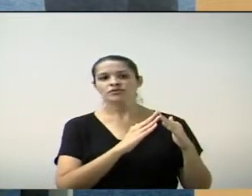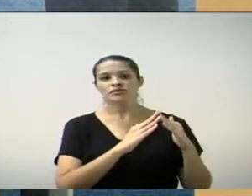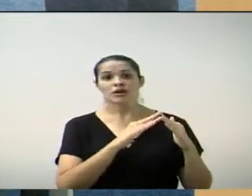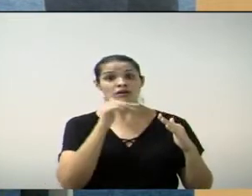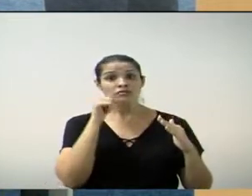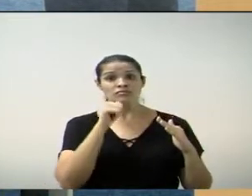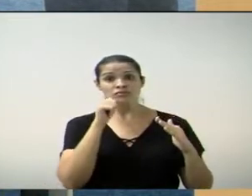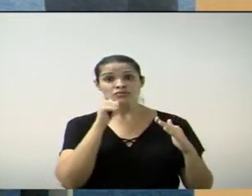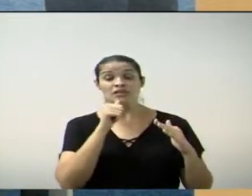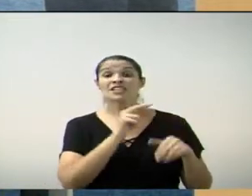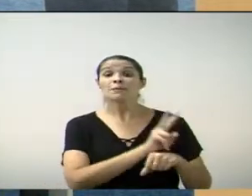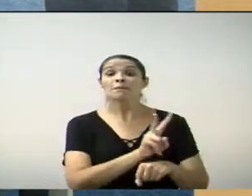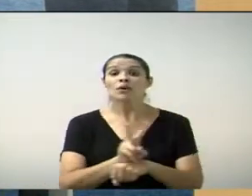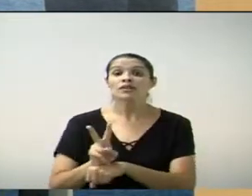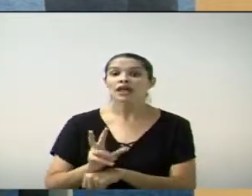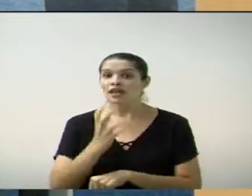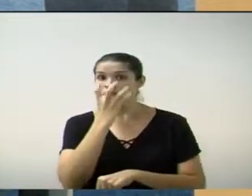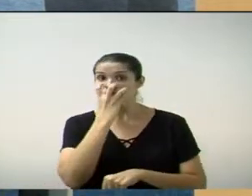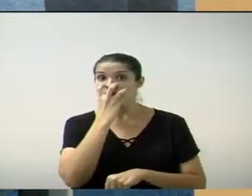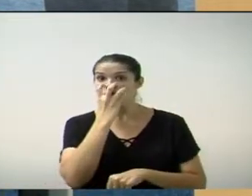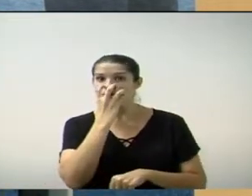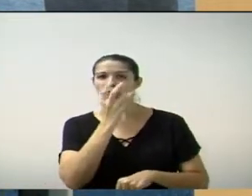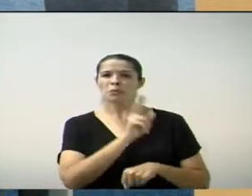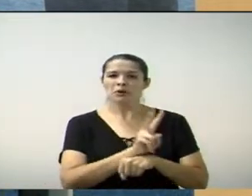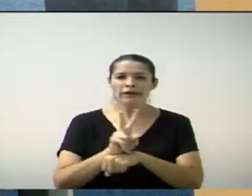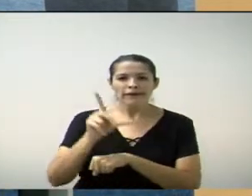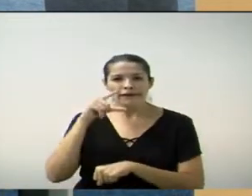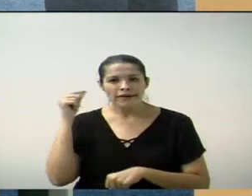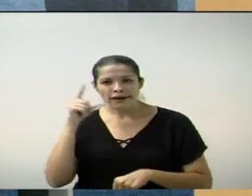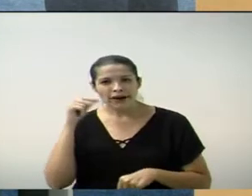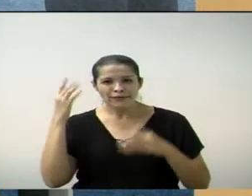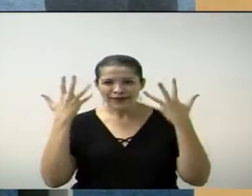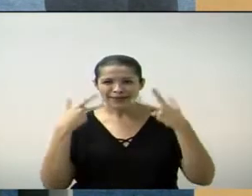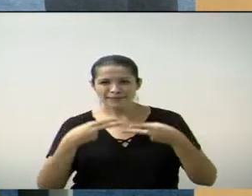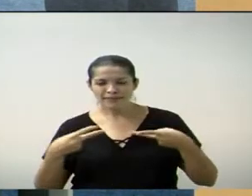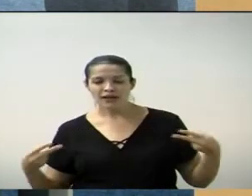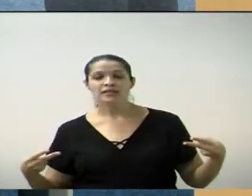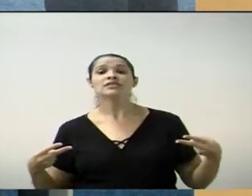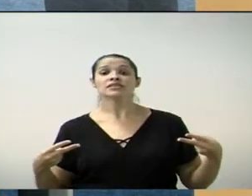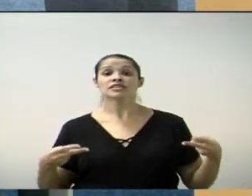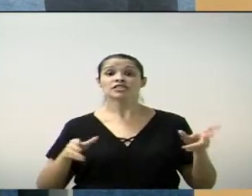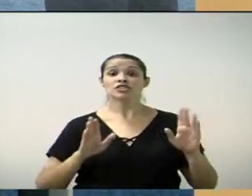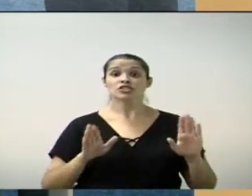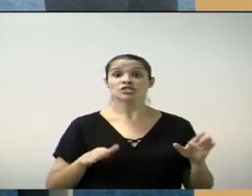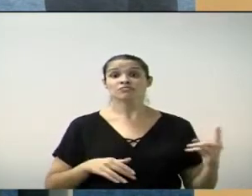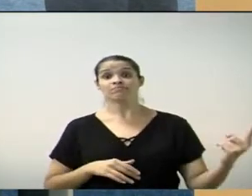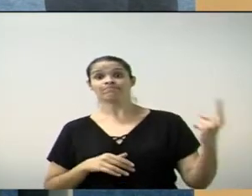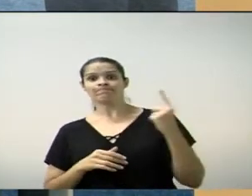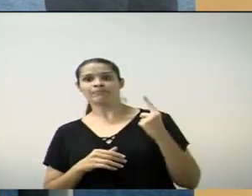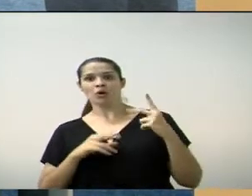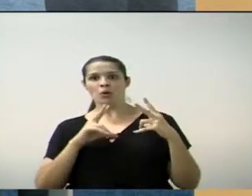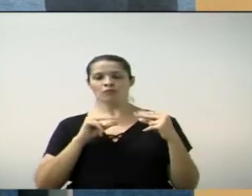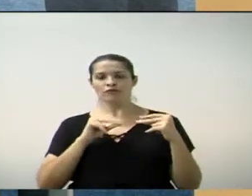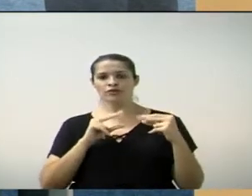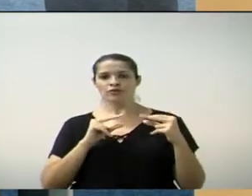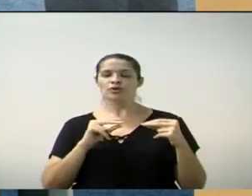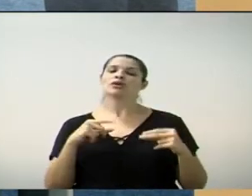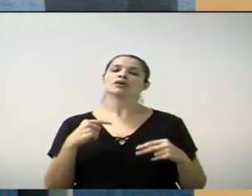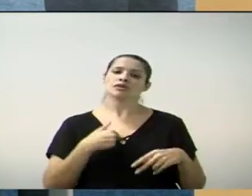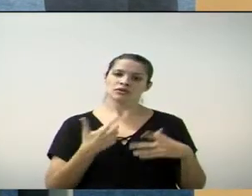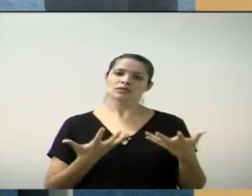protetoras de animais. O secretário de Meio Ambiente, o senhor Paulo, esteve presente. Faço questão de mencionar